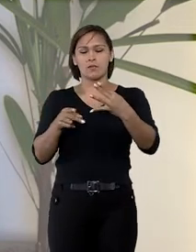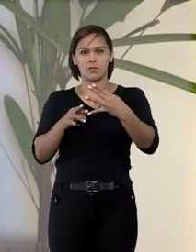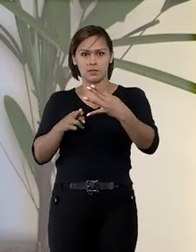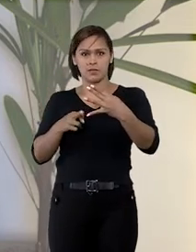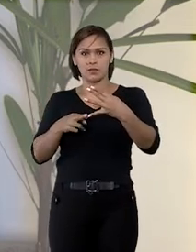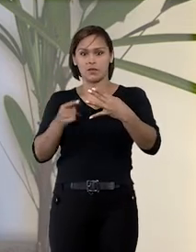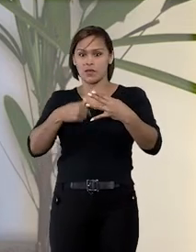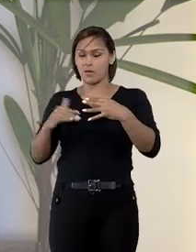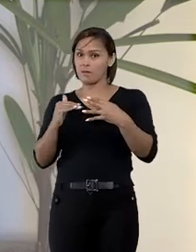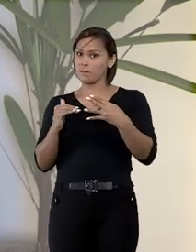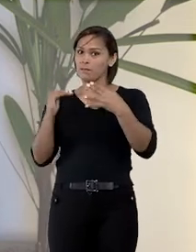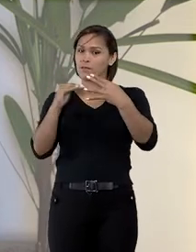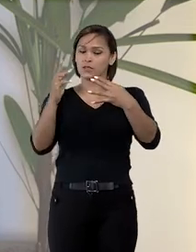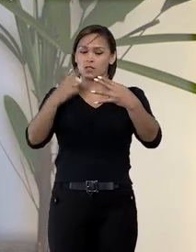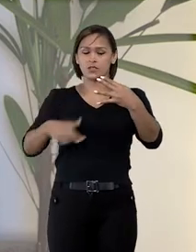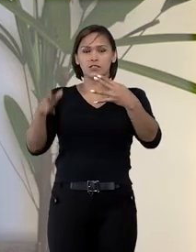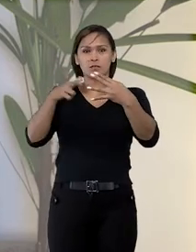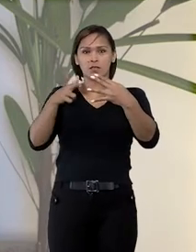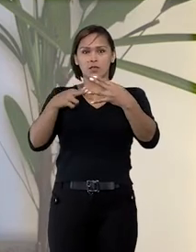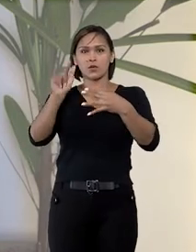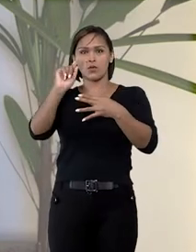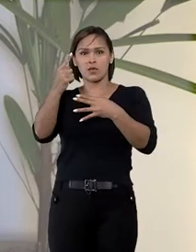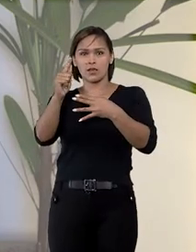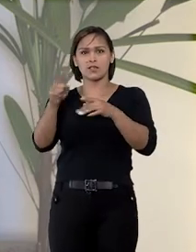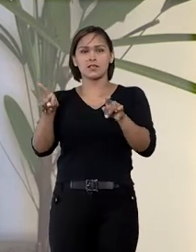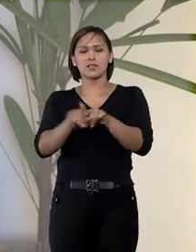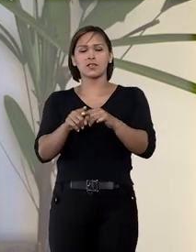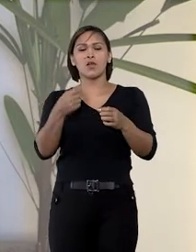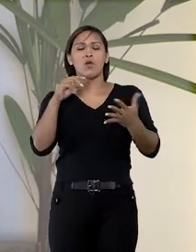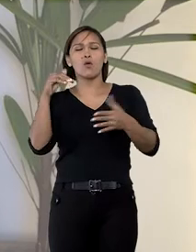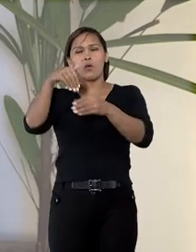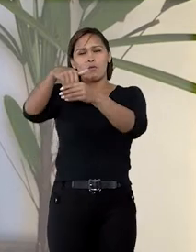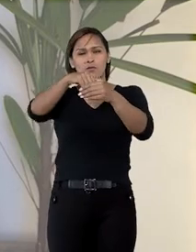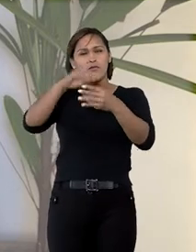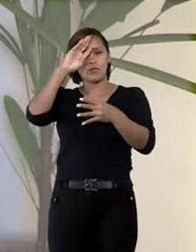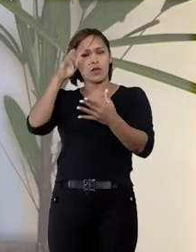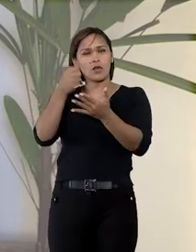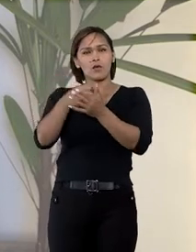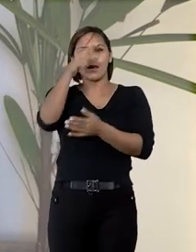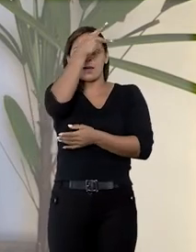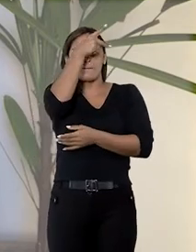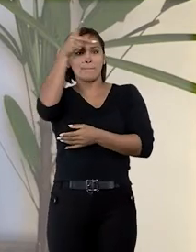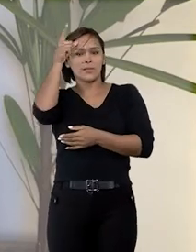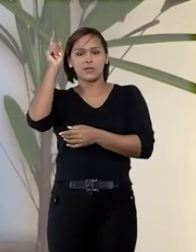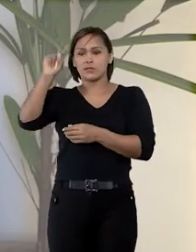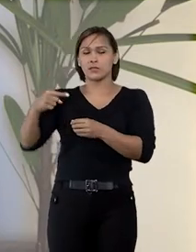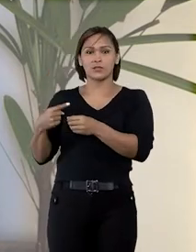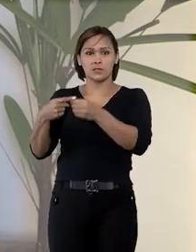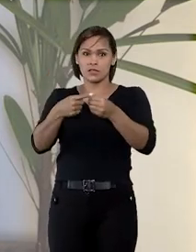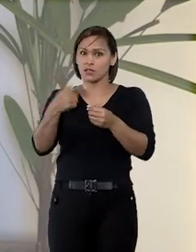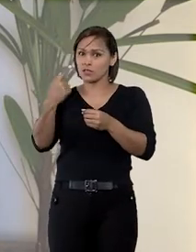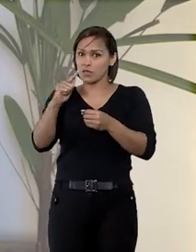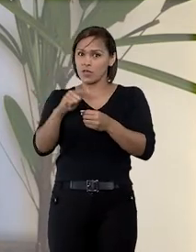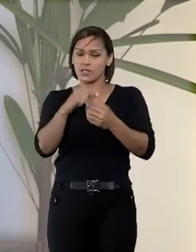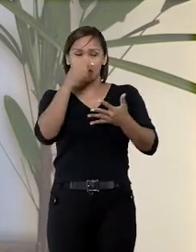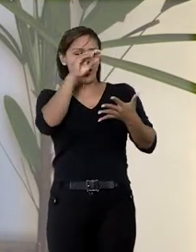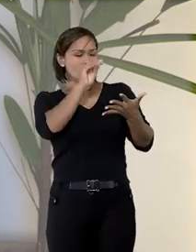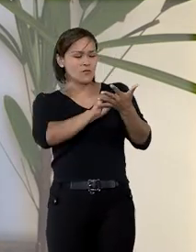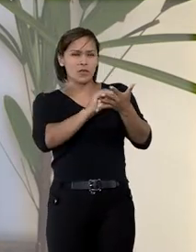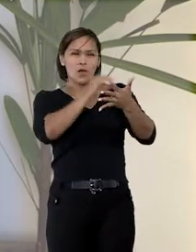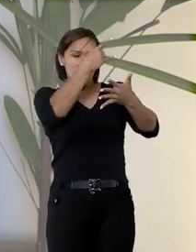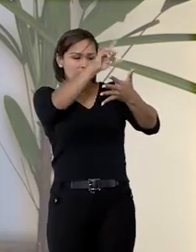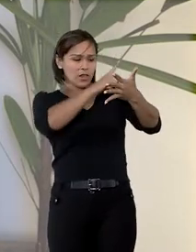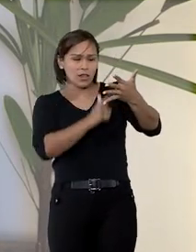primeiro grau e mantida pelo Tribunal de Justiça de Goiás. Segundo o acórdão, a Prefeitura de Alto Horizonte não atendeu a